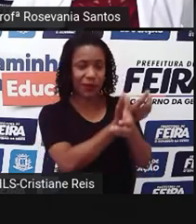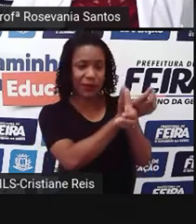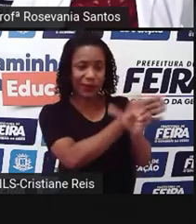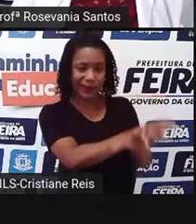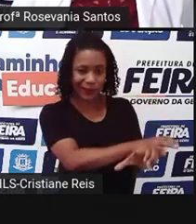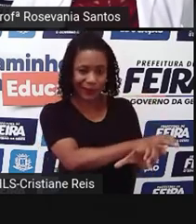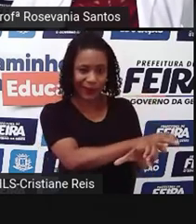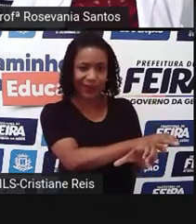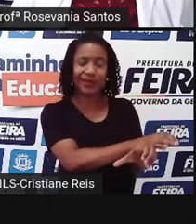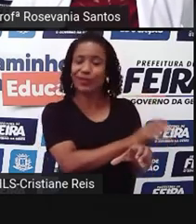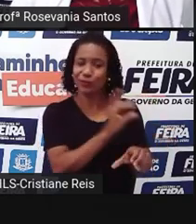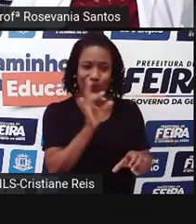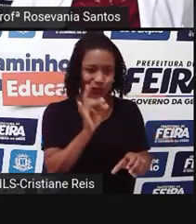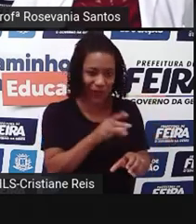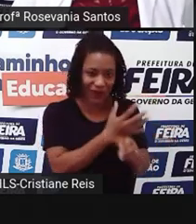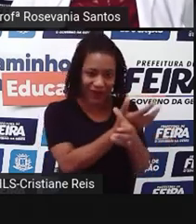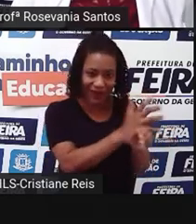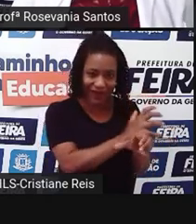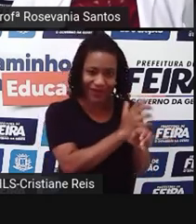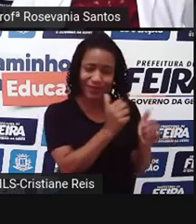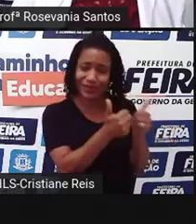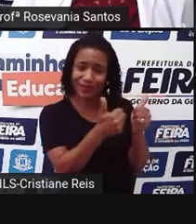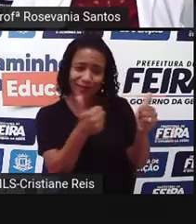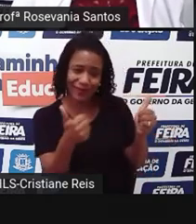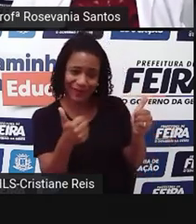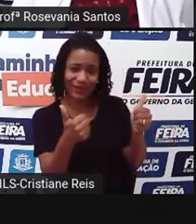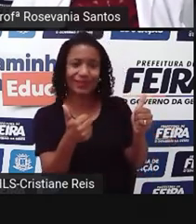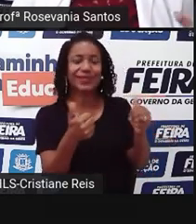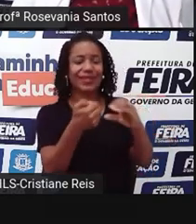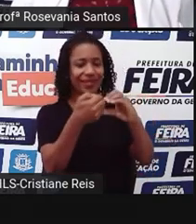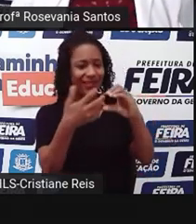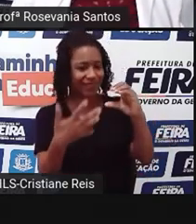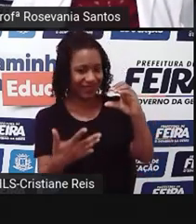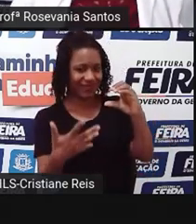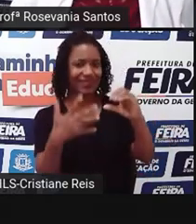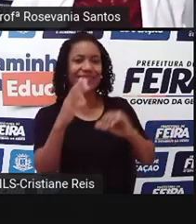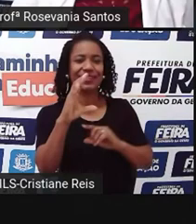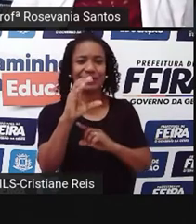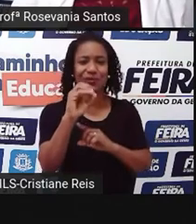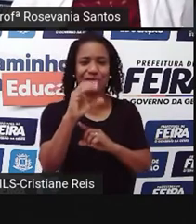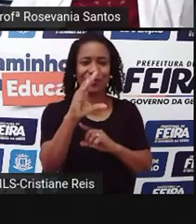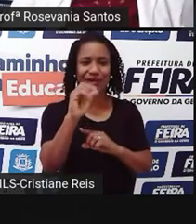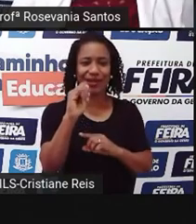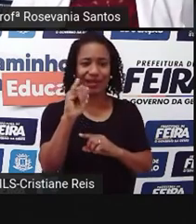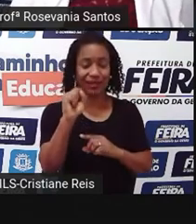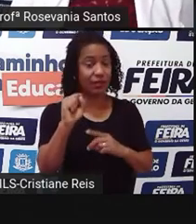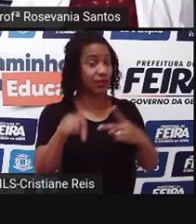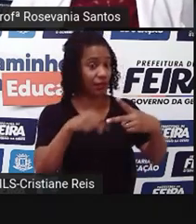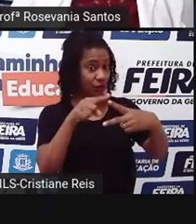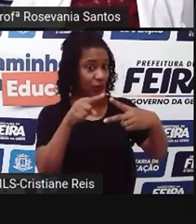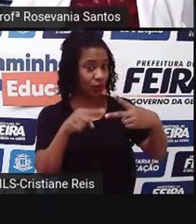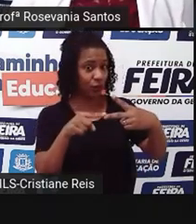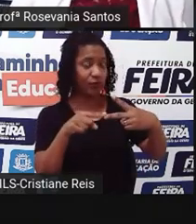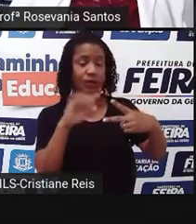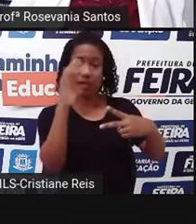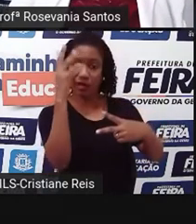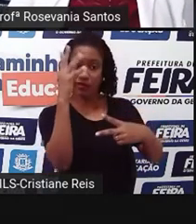a Mata dos Cocais, mas as espécies principais mesmo nós vamos encontrar o Babassu e a Carnaúba, né.